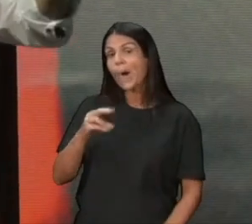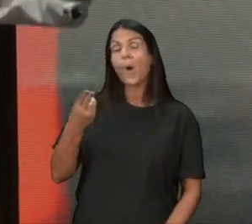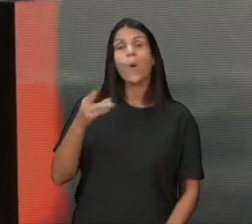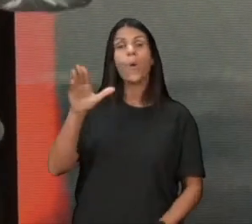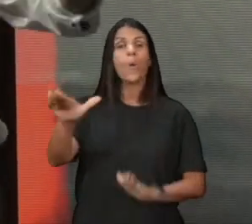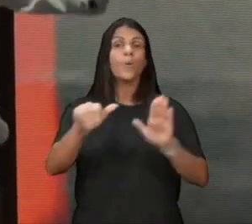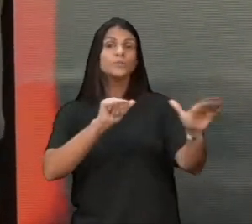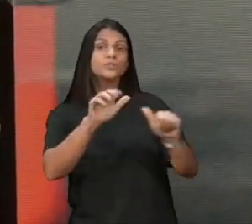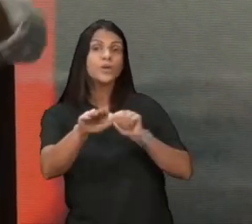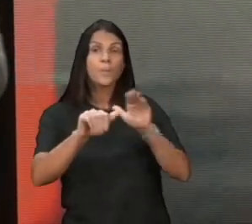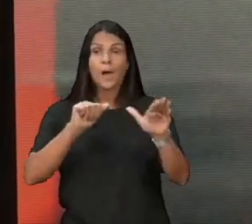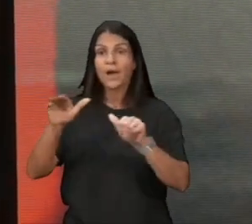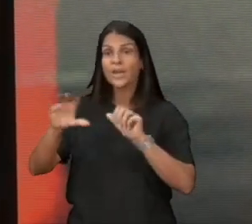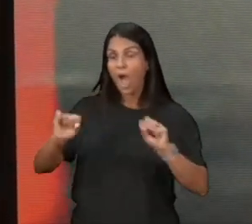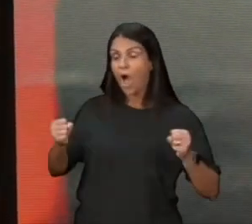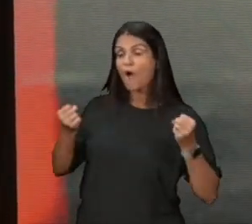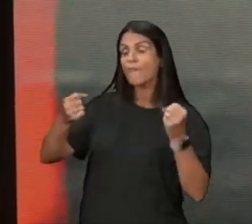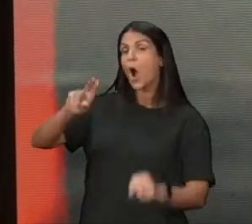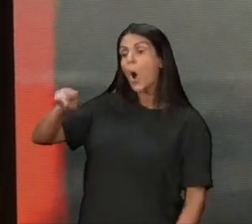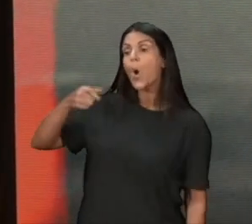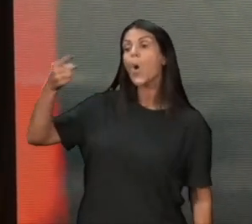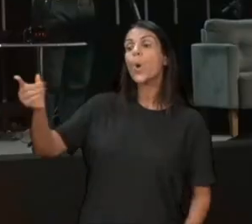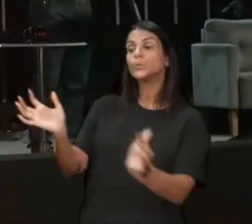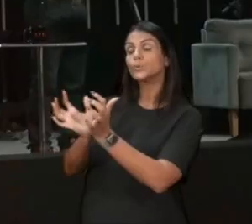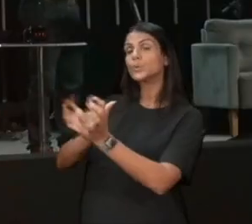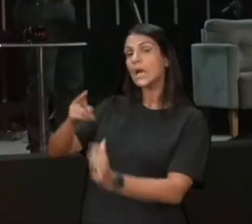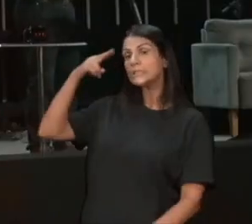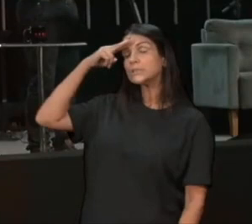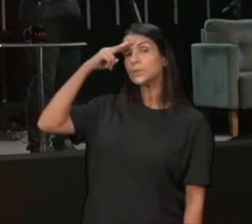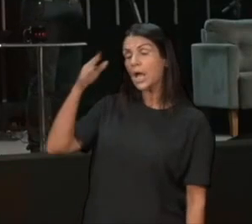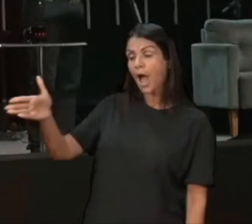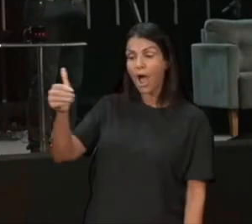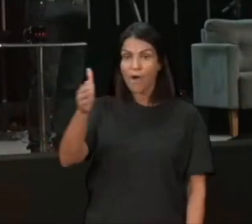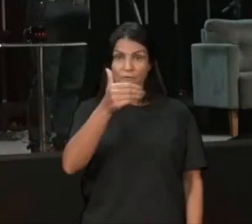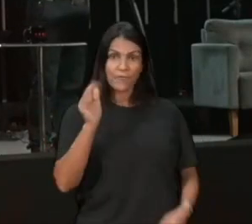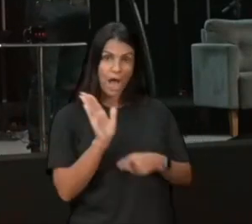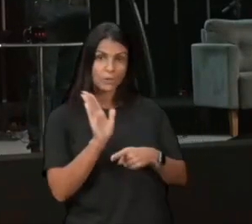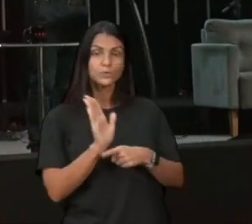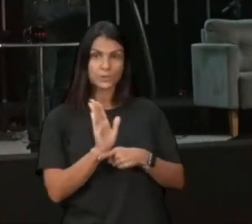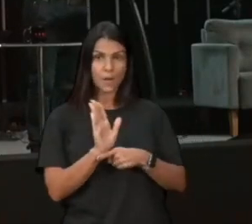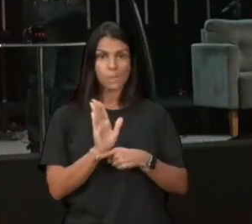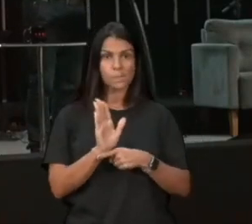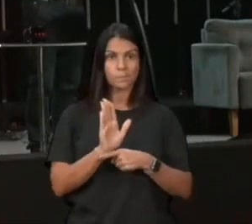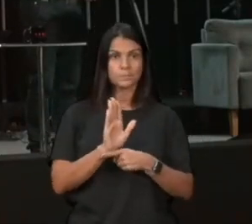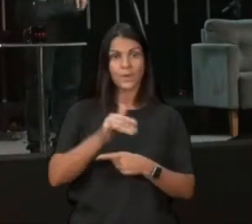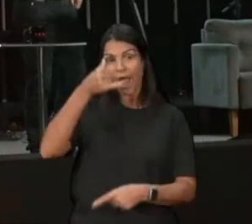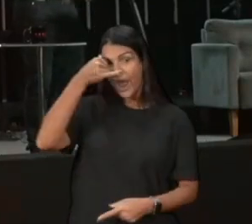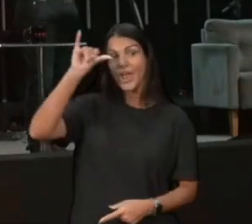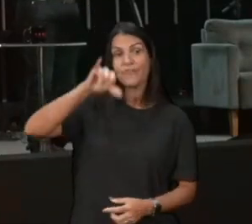as forças, de outras localidades próximas, para tentar segurar o mal, gente,